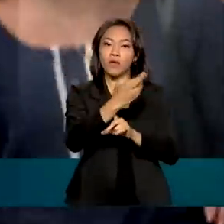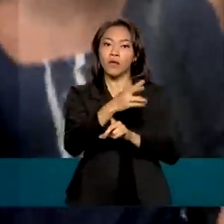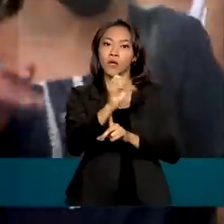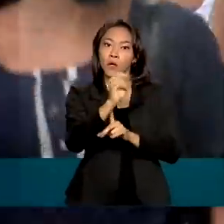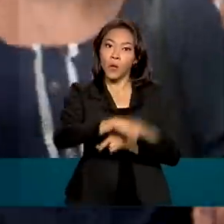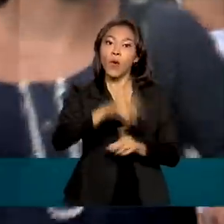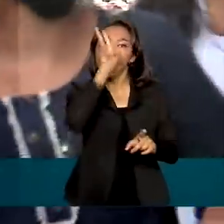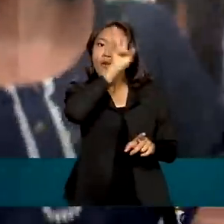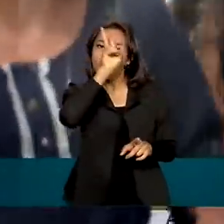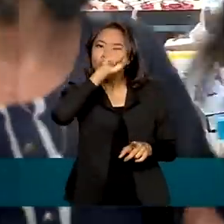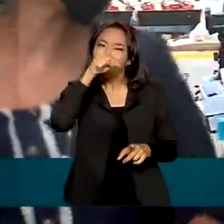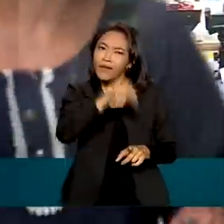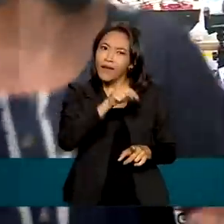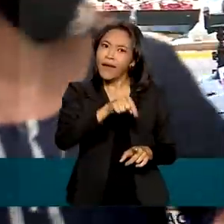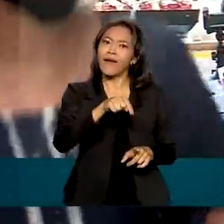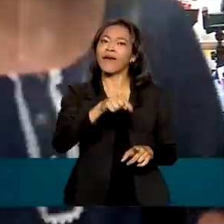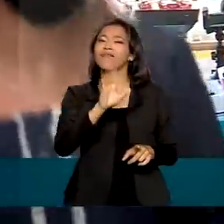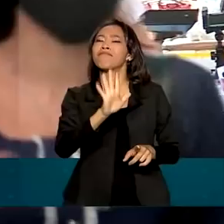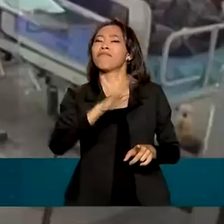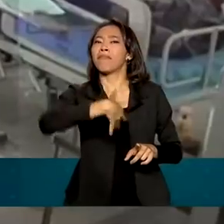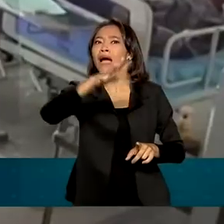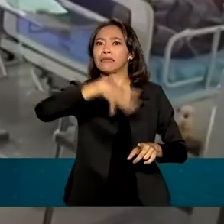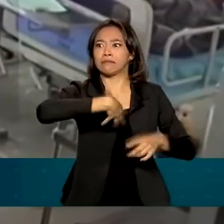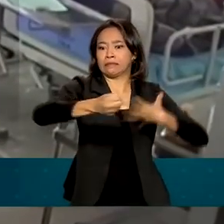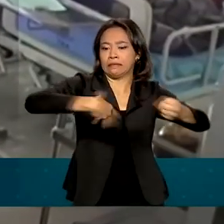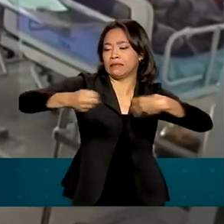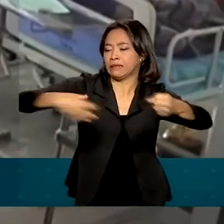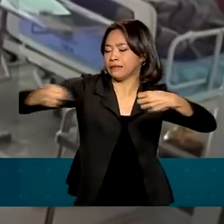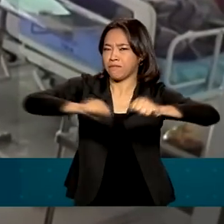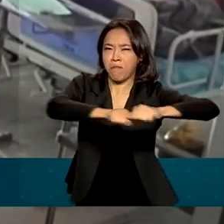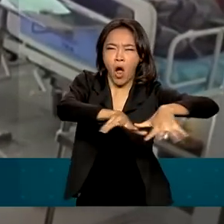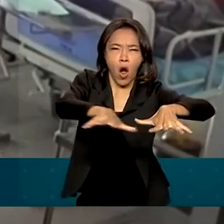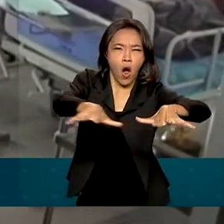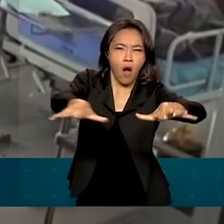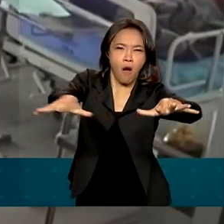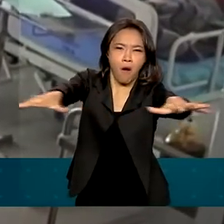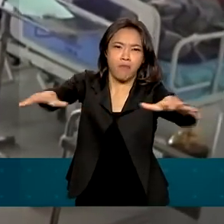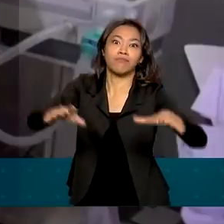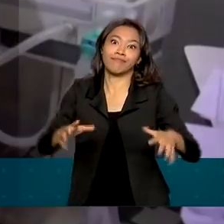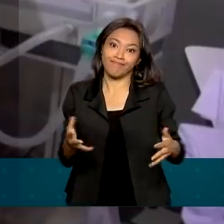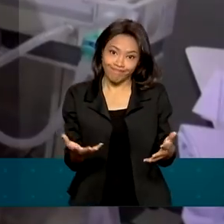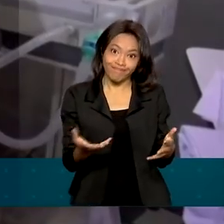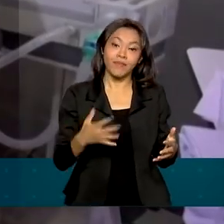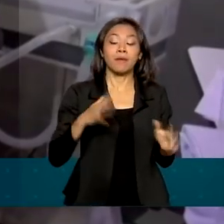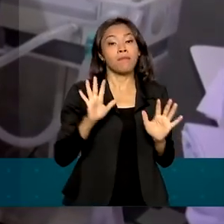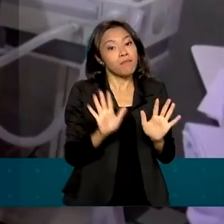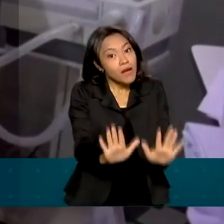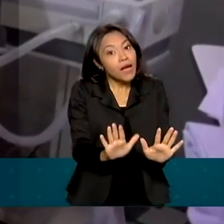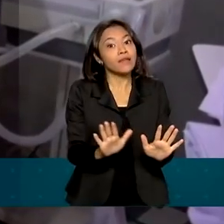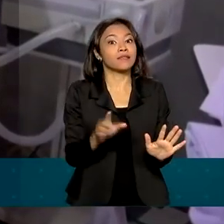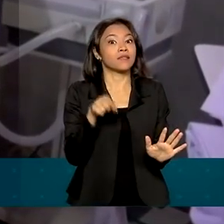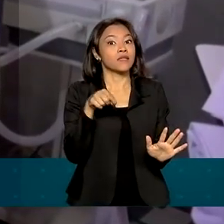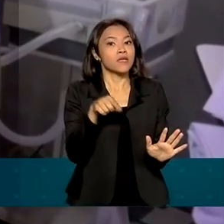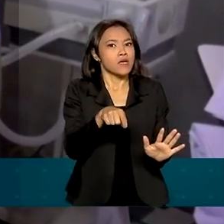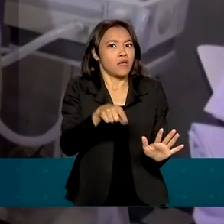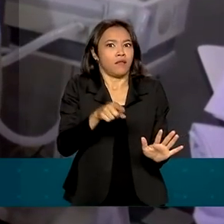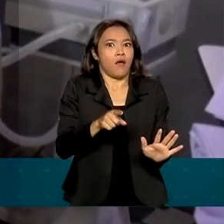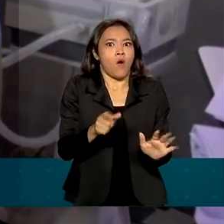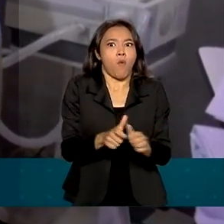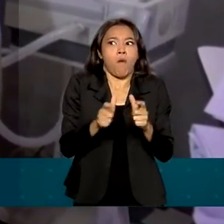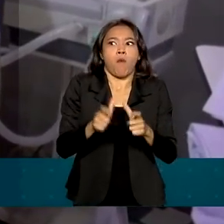que se trata de uma cepa mais transmissível, levando a um aumento do número de casos, porém sem crescimento